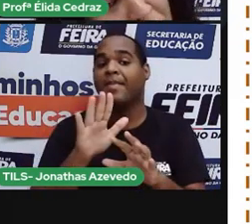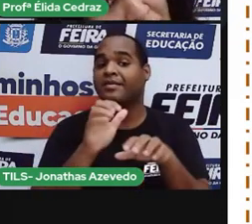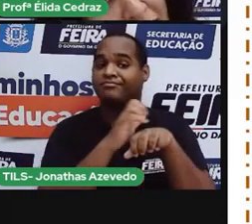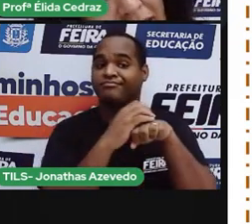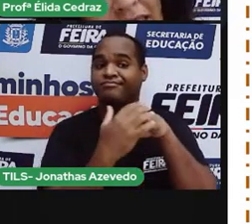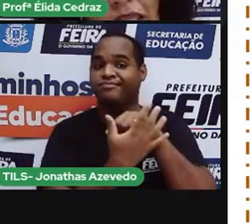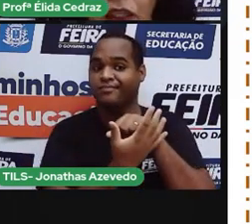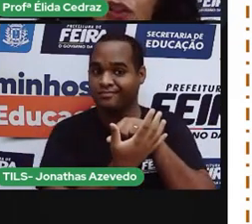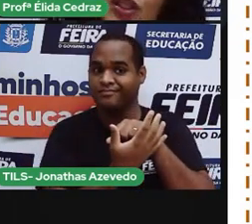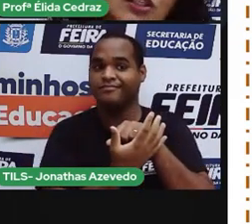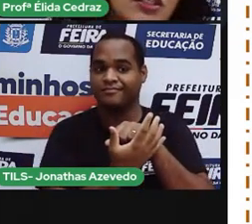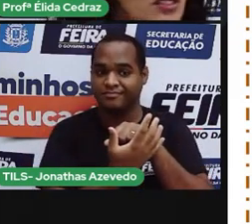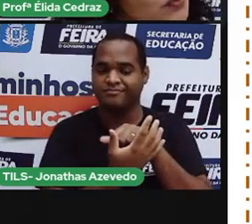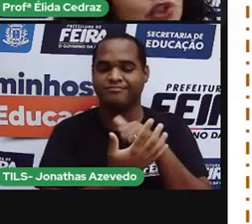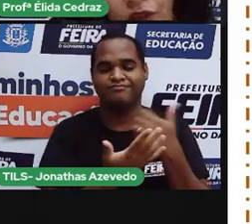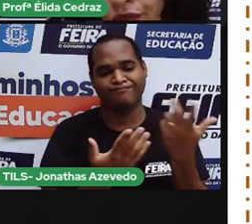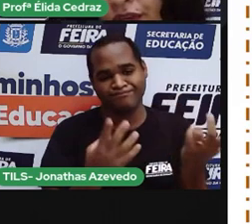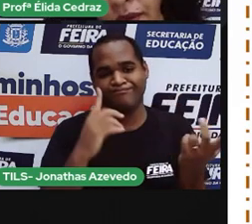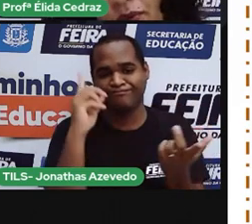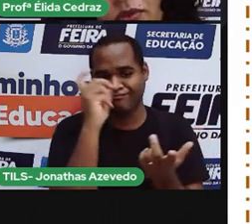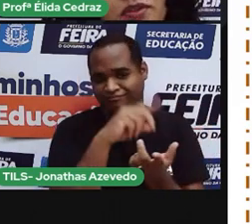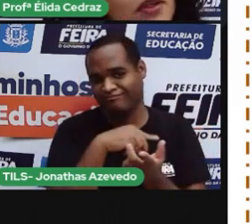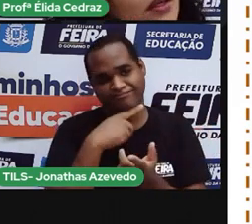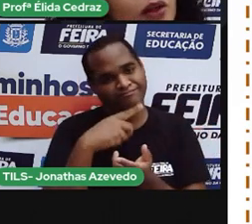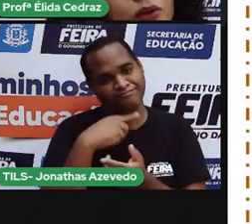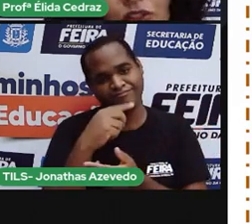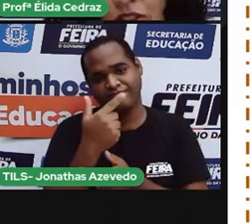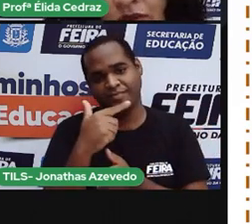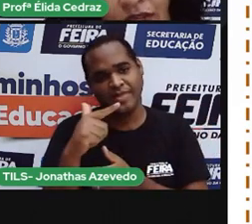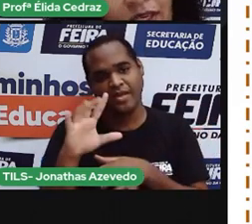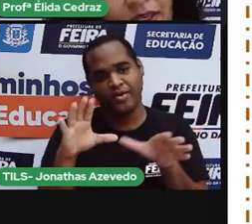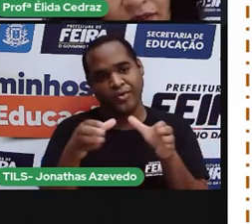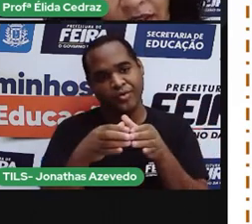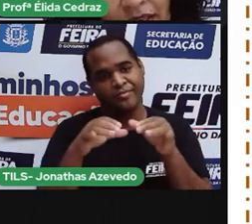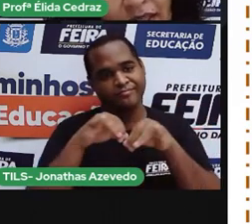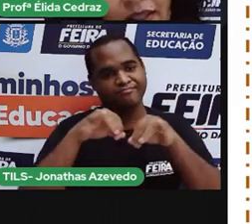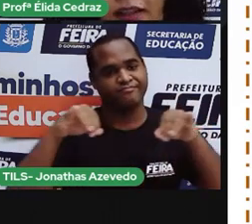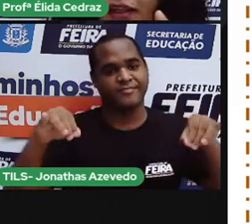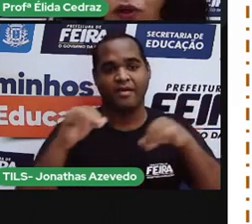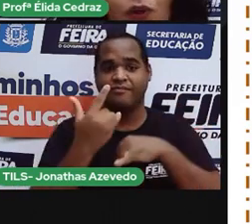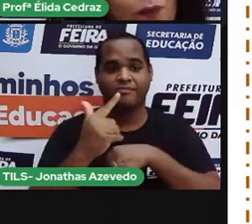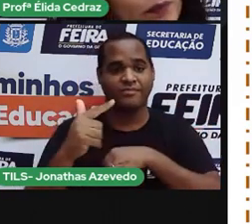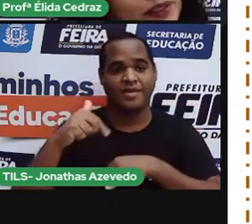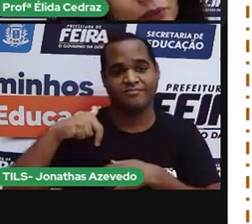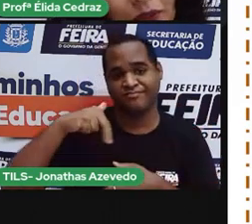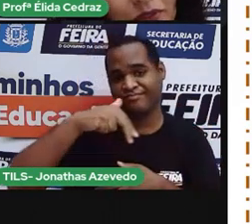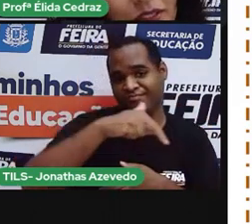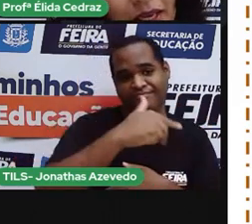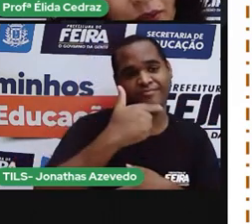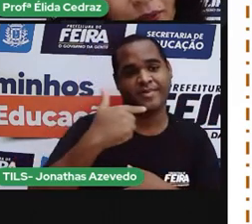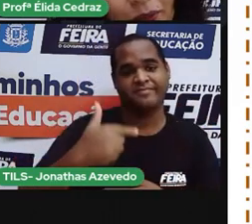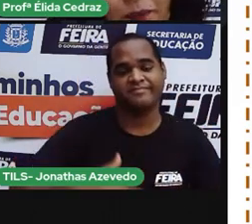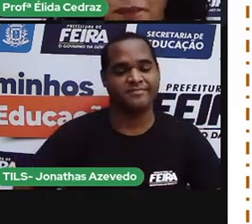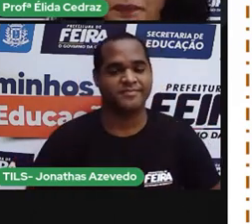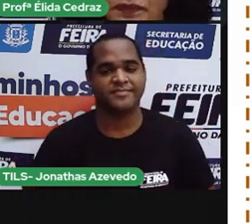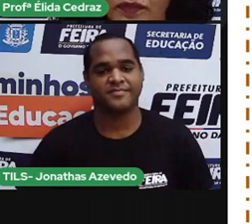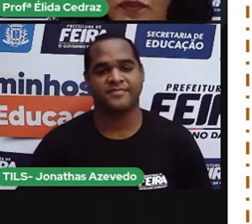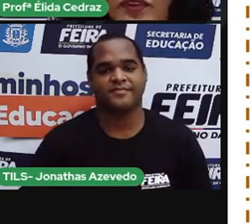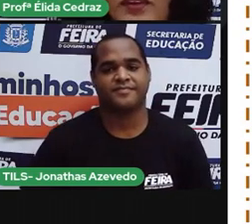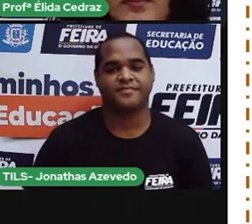pandemia, nós não tivemos o discípulo na avenida com o bando anunciador.